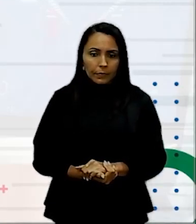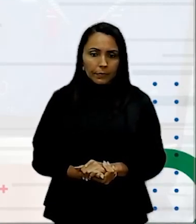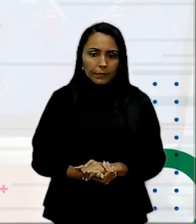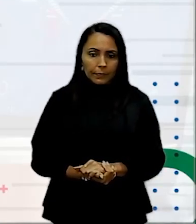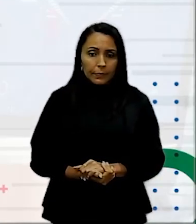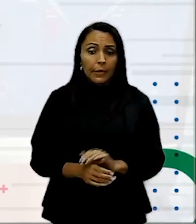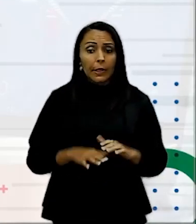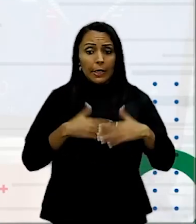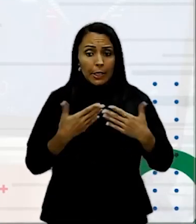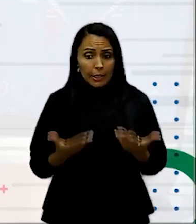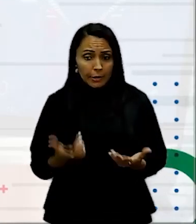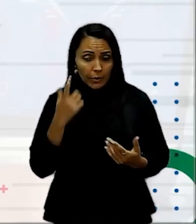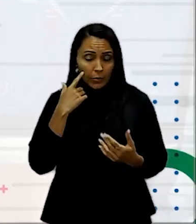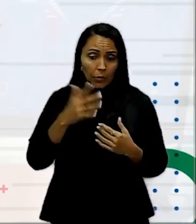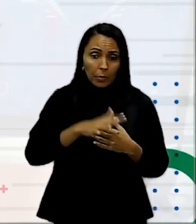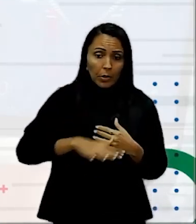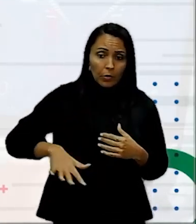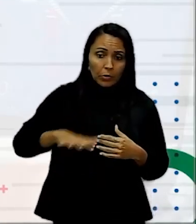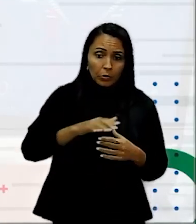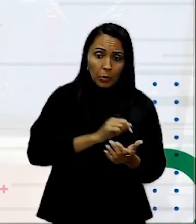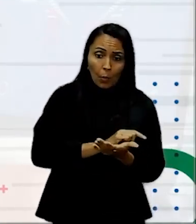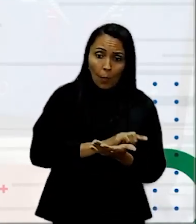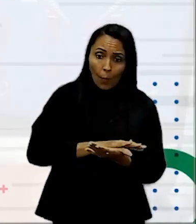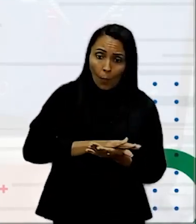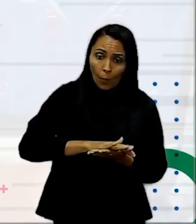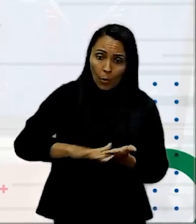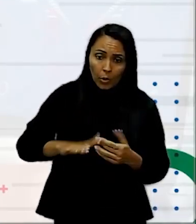Então, o meu espaço em branco seria